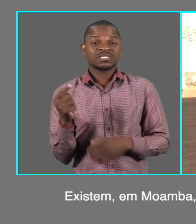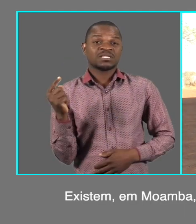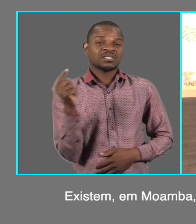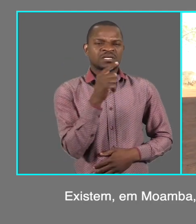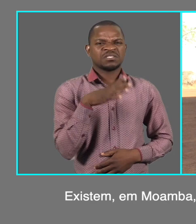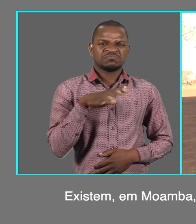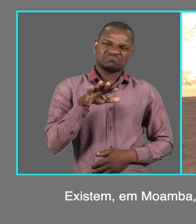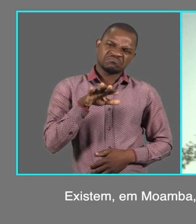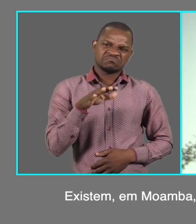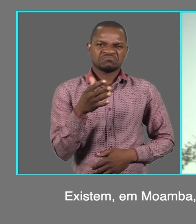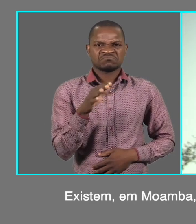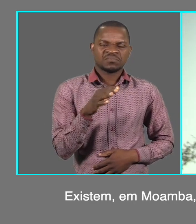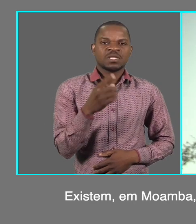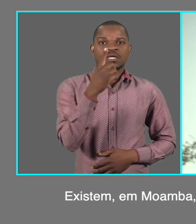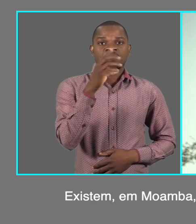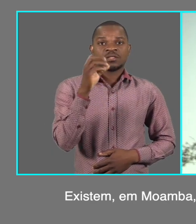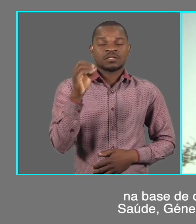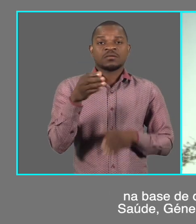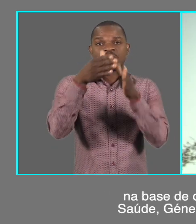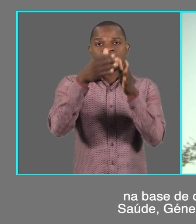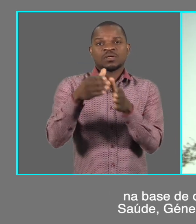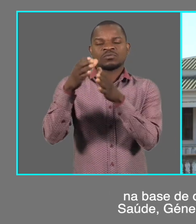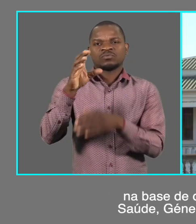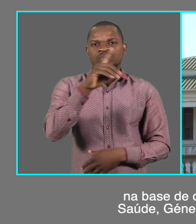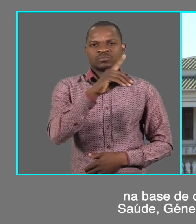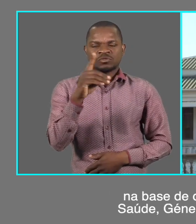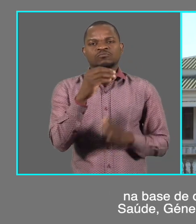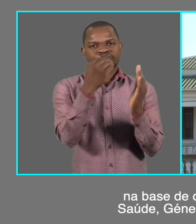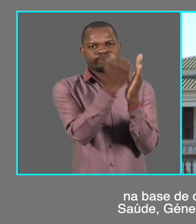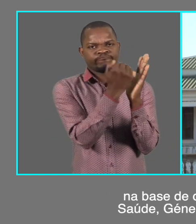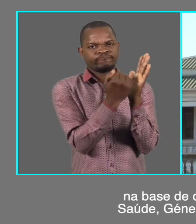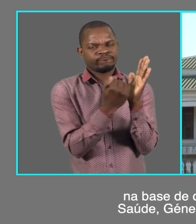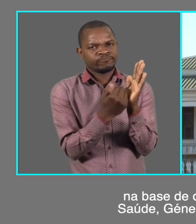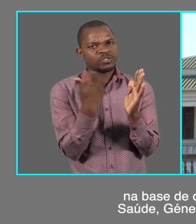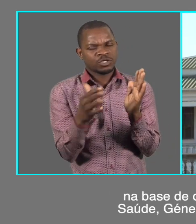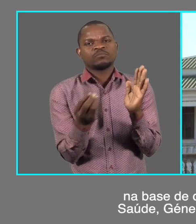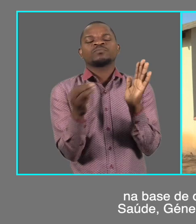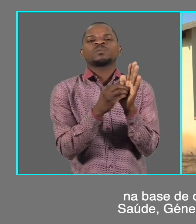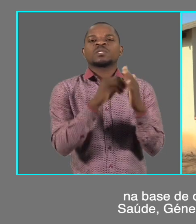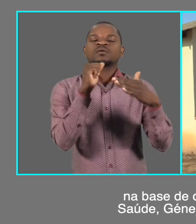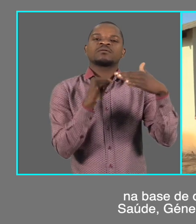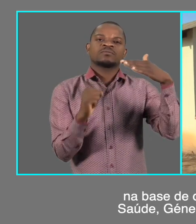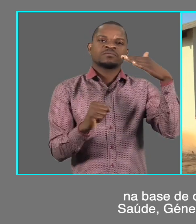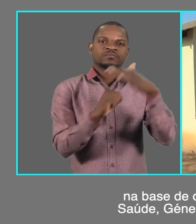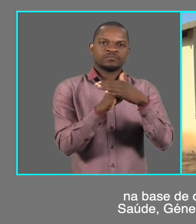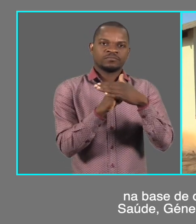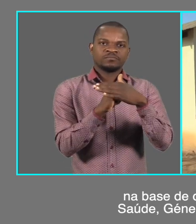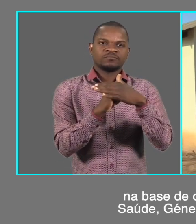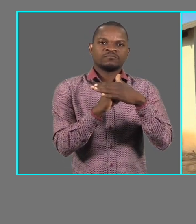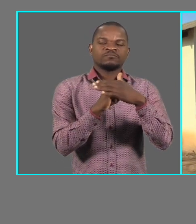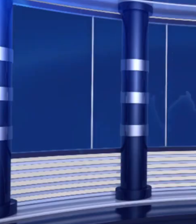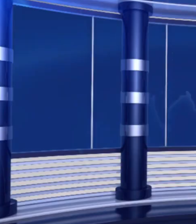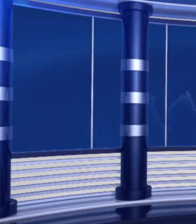Muiambo cerca de 100 pessoas com deficiência na base de dados da Direção Distrital de Saúde de Mulher e Ação